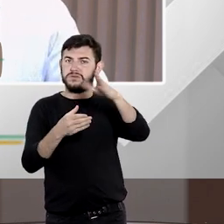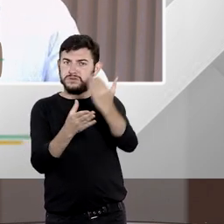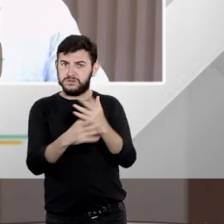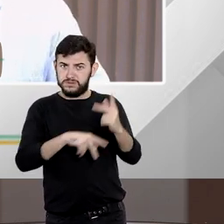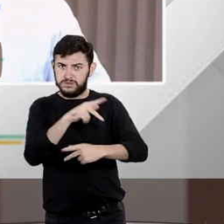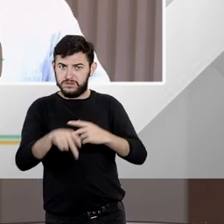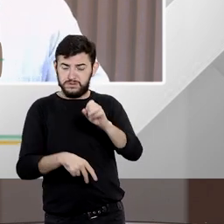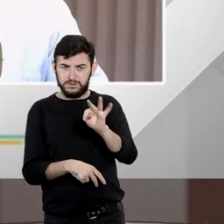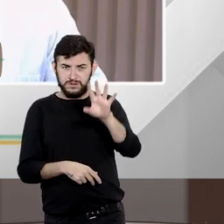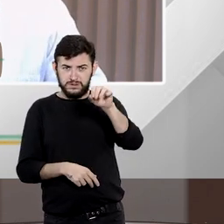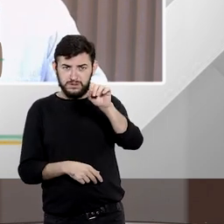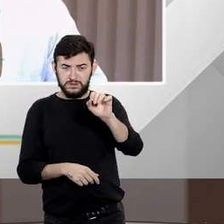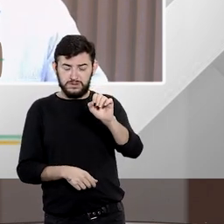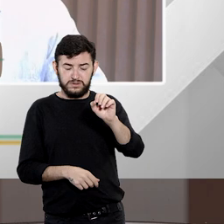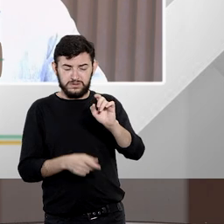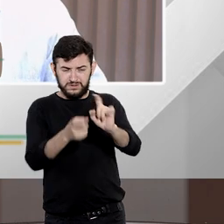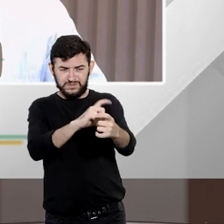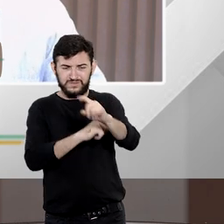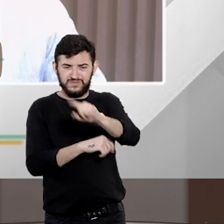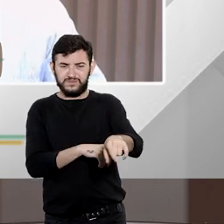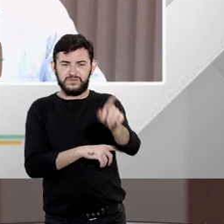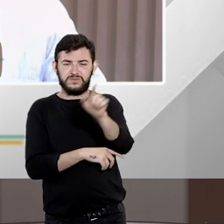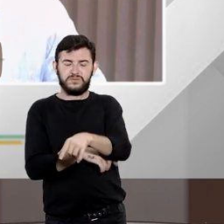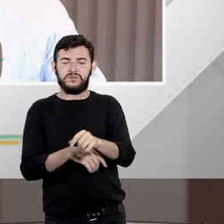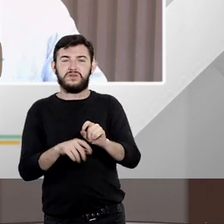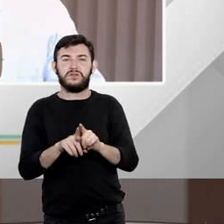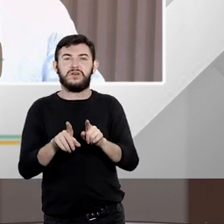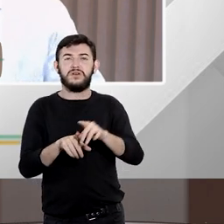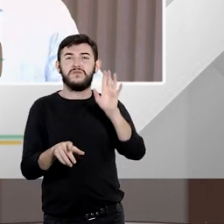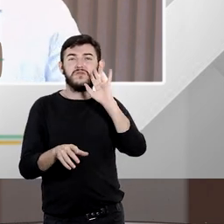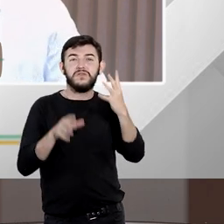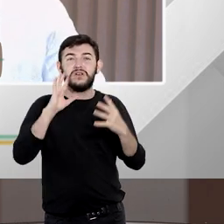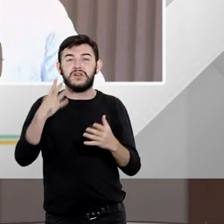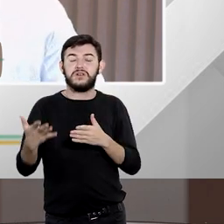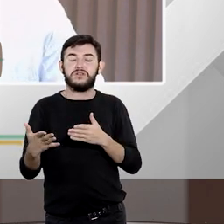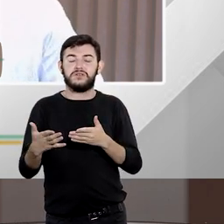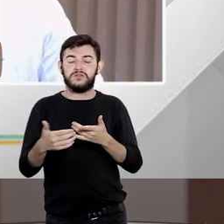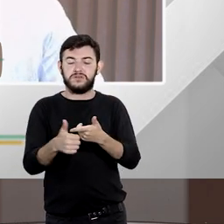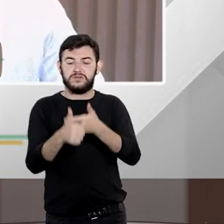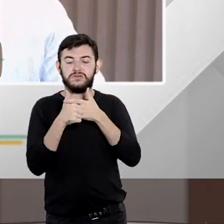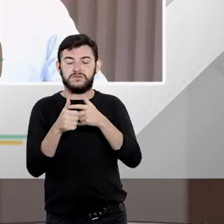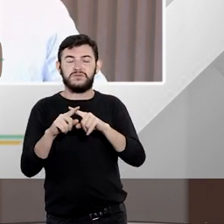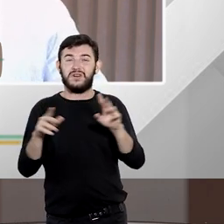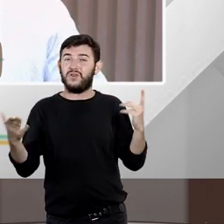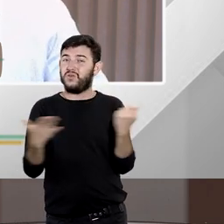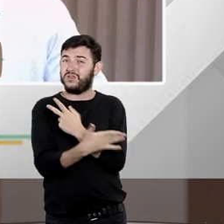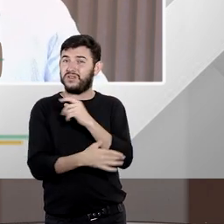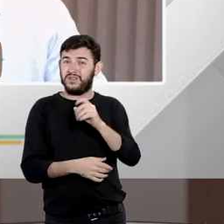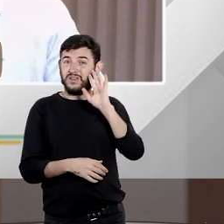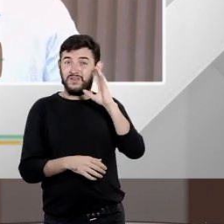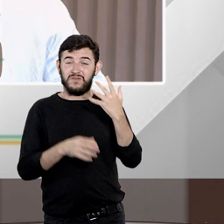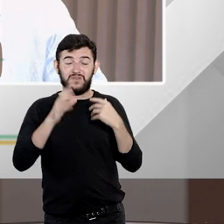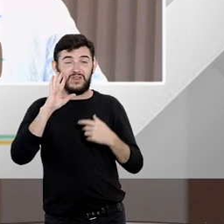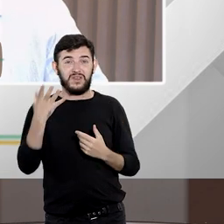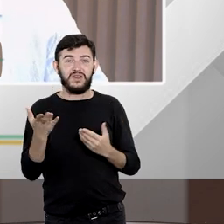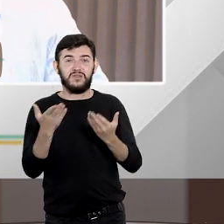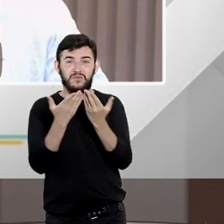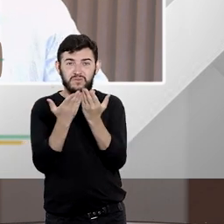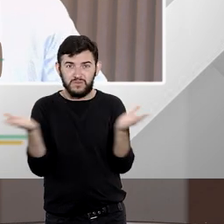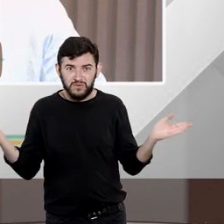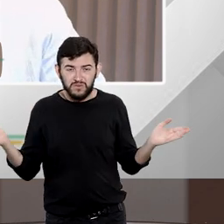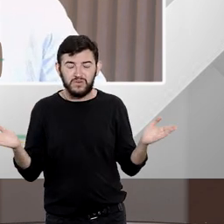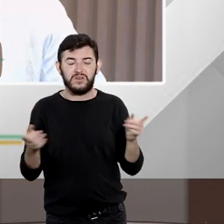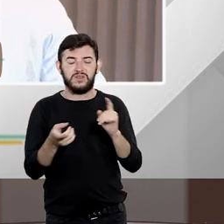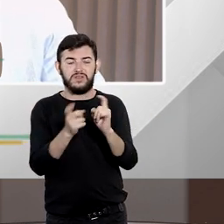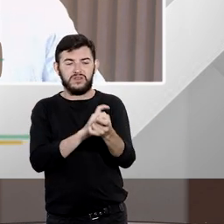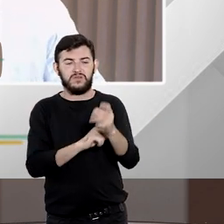administrativo interrompendo assim a sua produção de efeitos se uma parte dos efeitos já tiver já forem